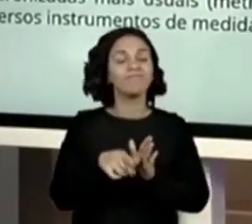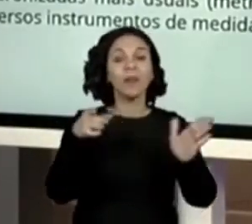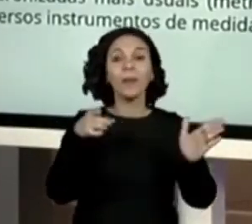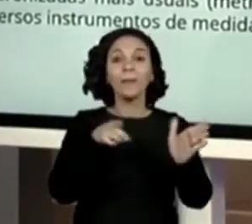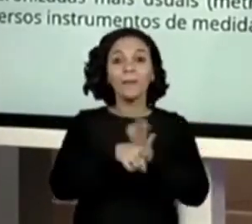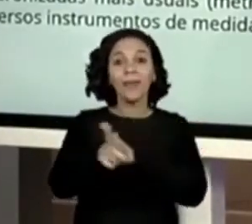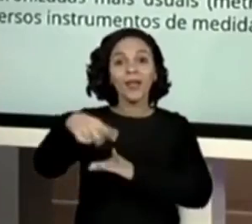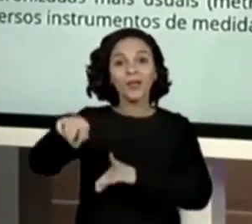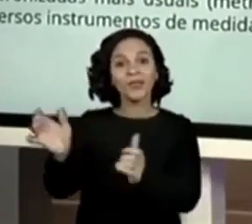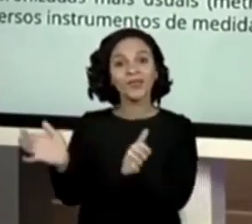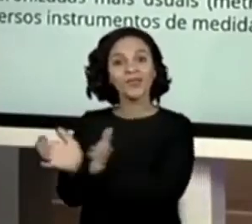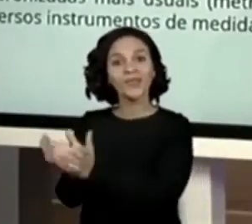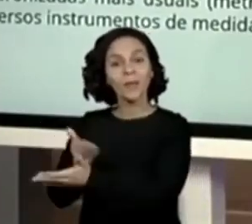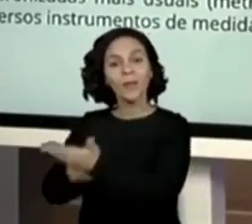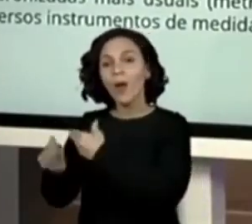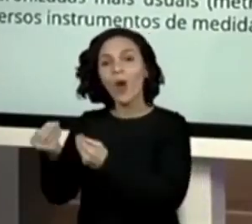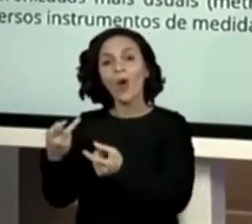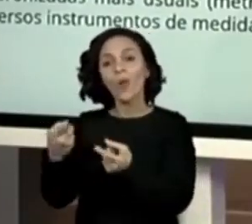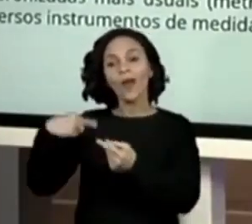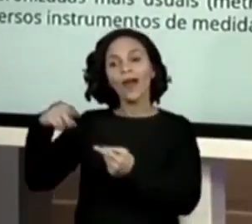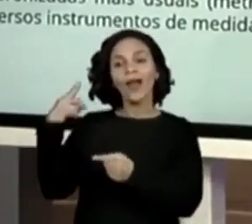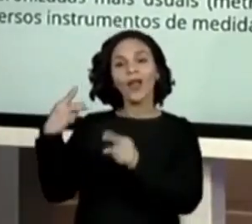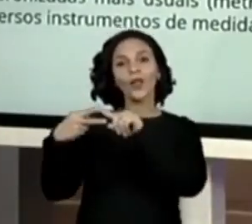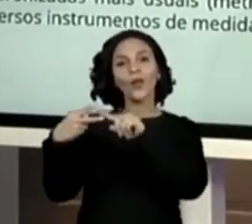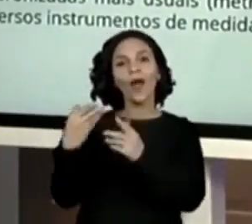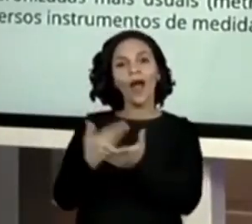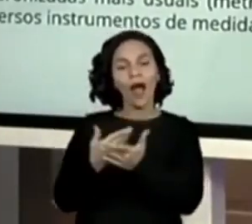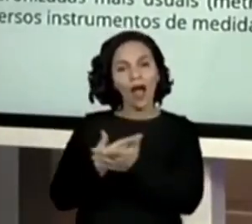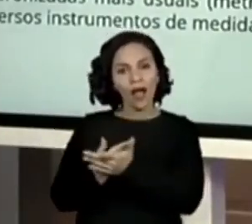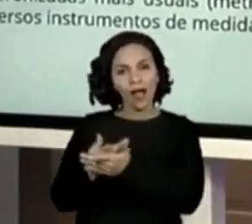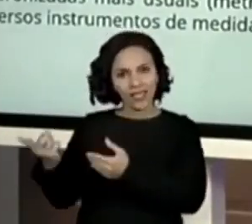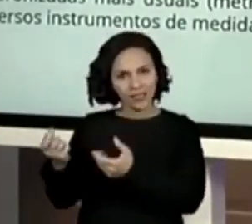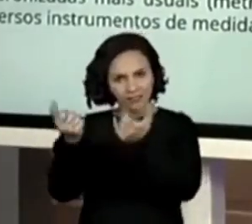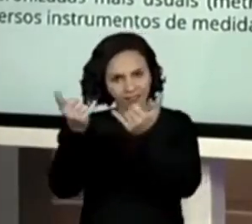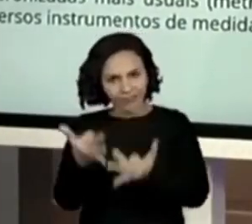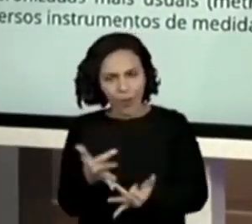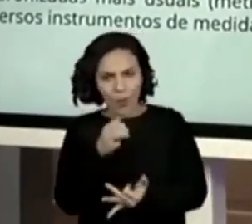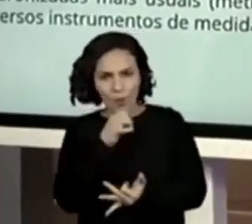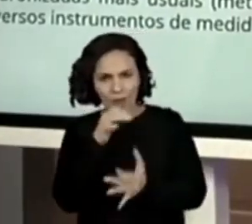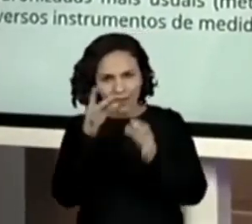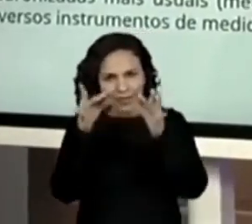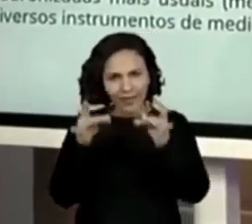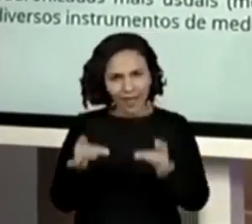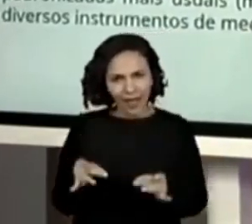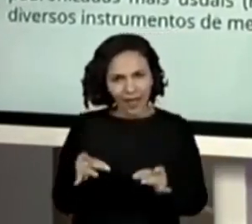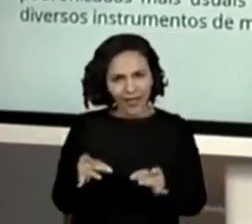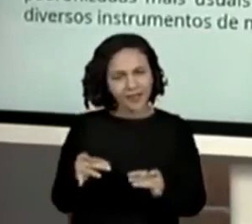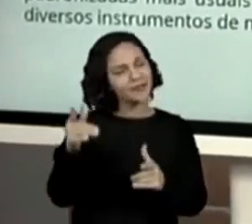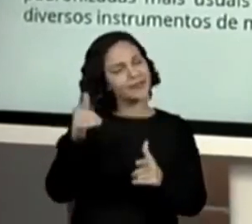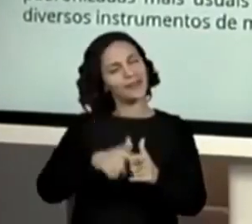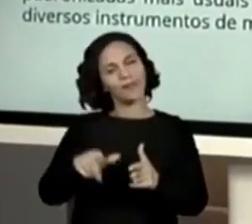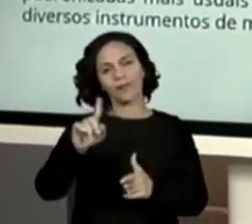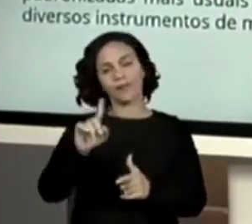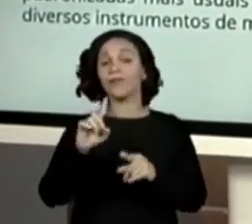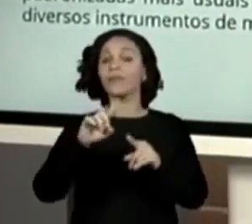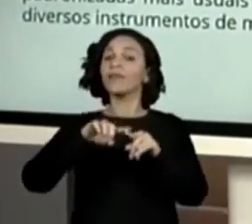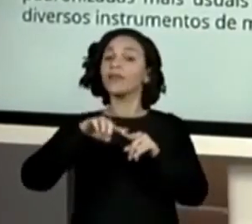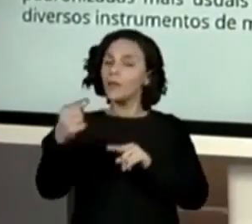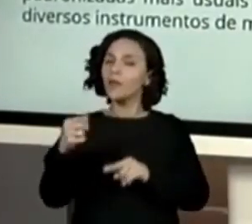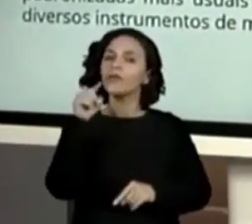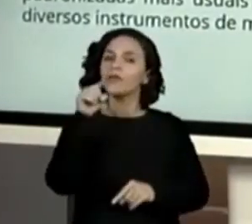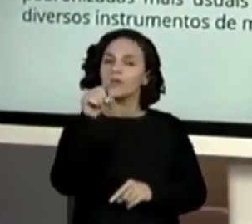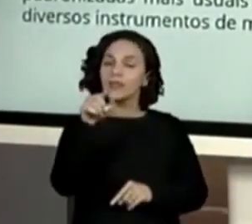para os colegas como que foi as outras duas aulas. Se eles não conseguirem te passar tantos detalhes, você pode pegar